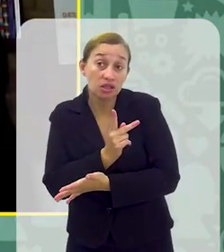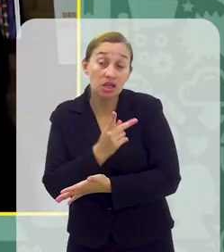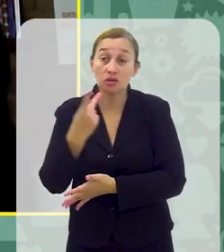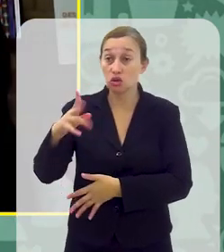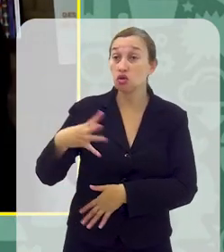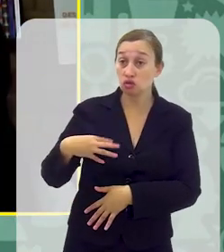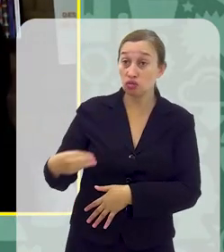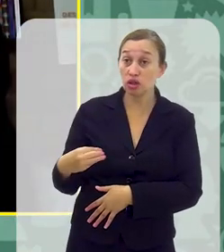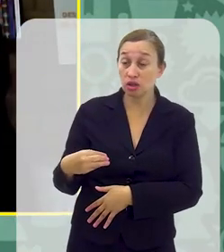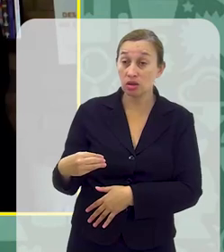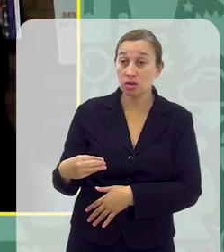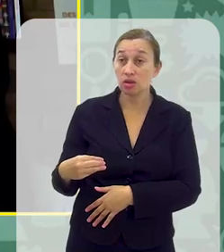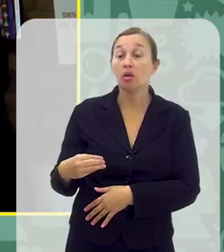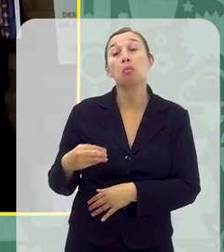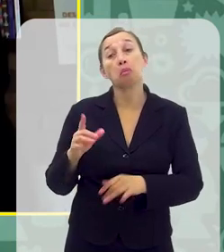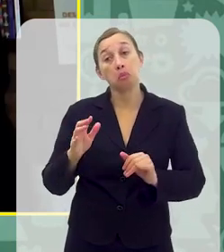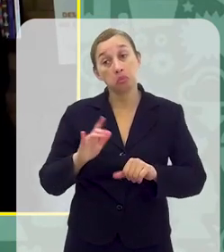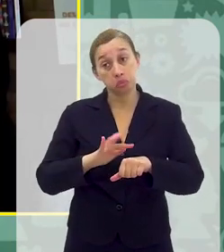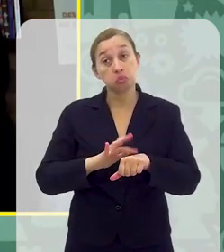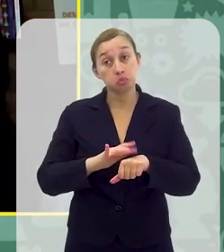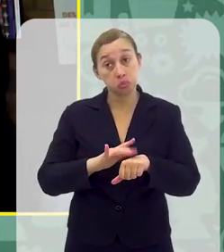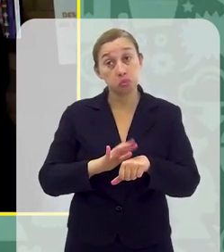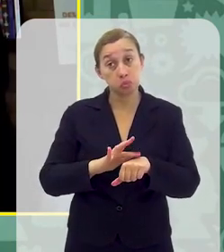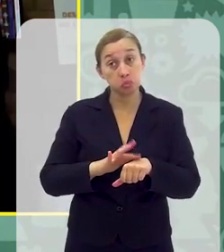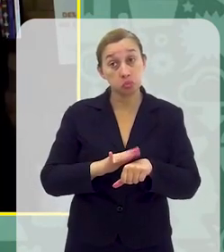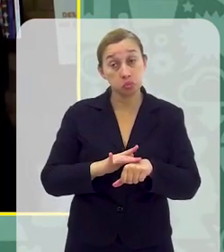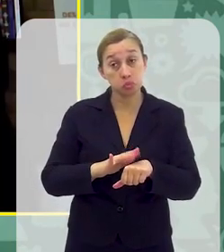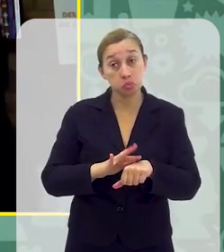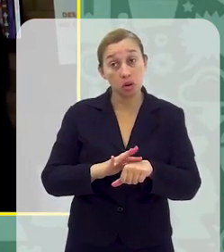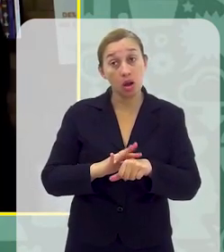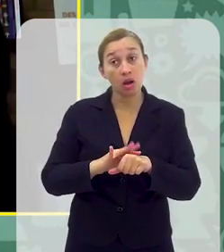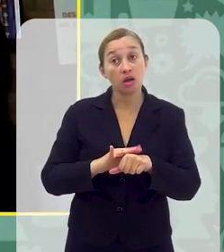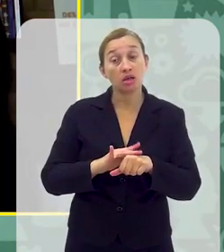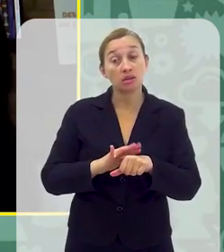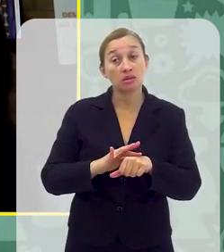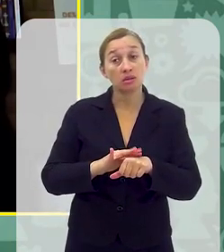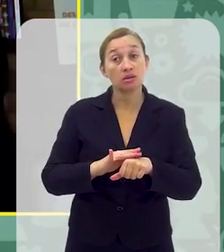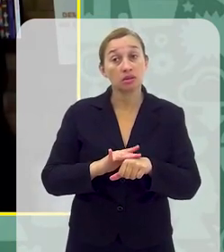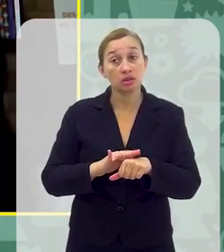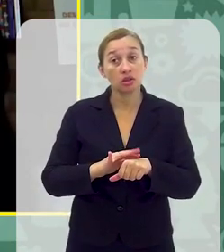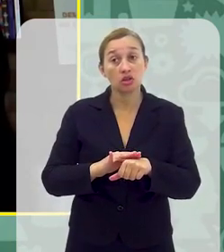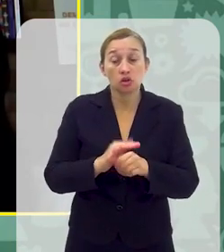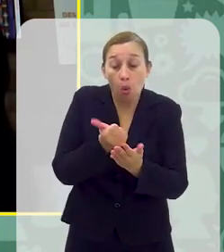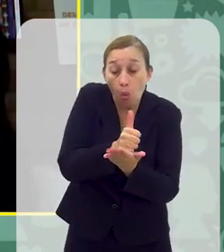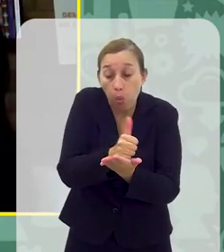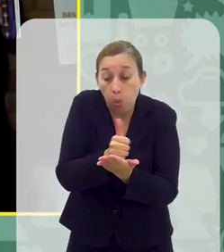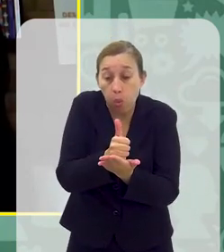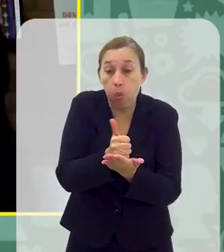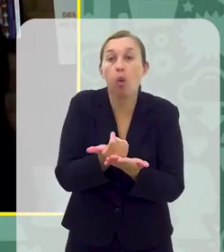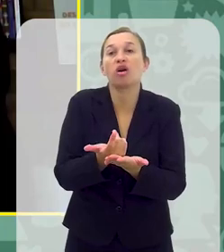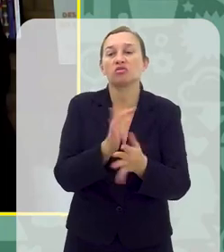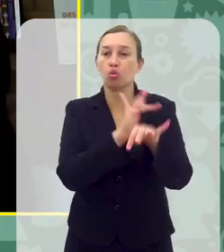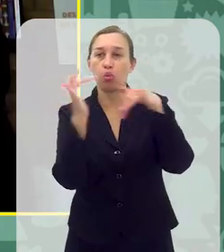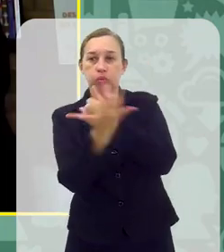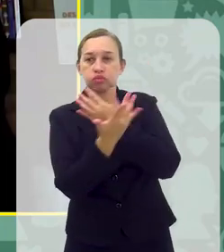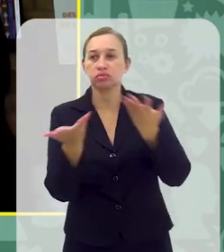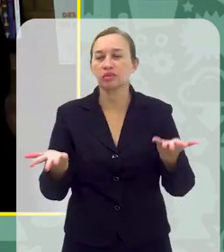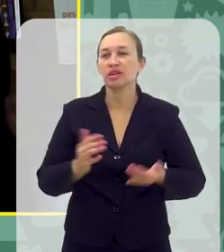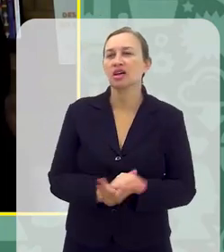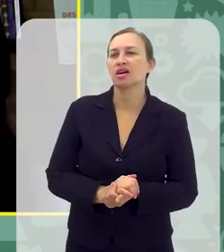acontecer, né? Ali com seus filhos Que podem até adoecer mesmo Por ficar tanto tempo aí Usando a internet e as redes sociais